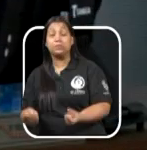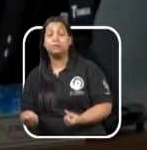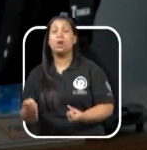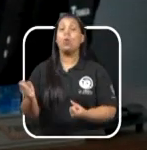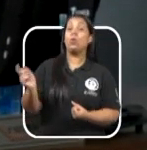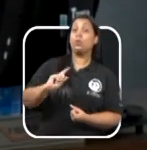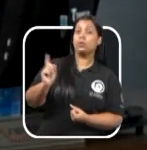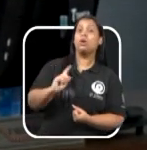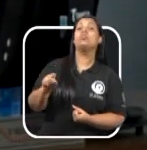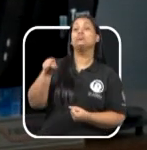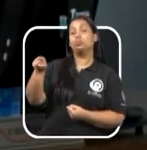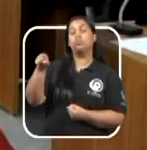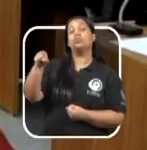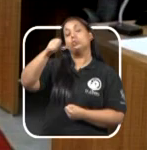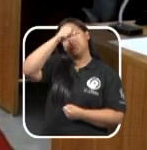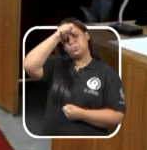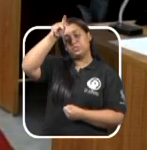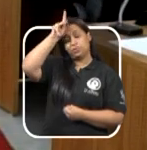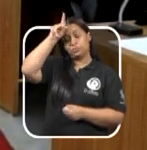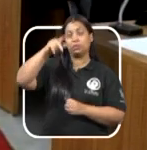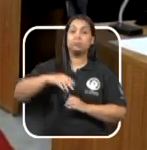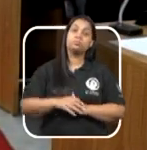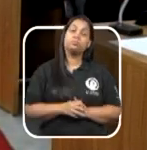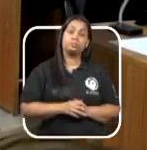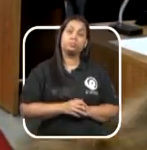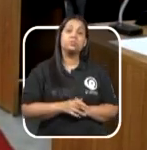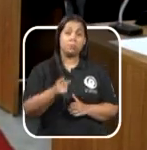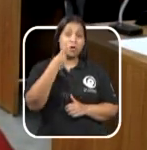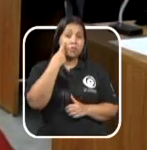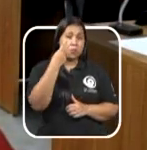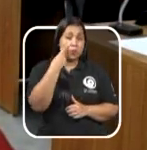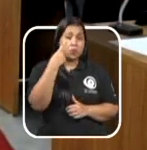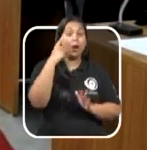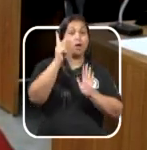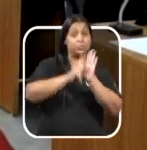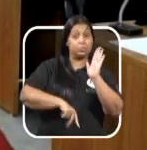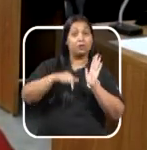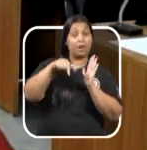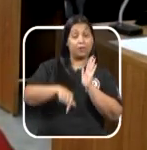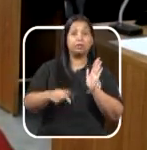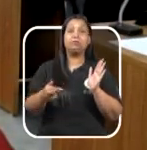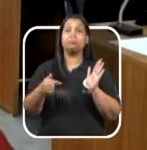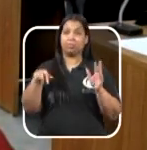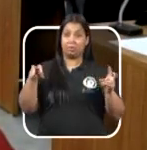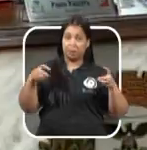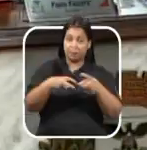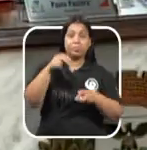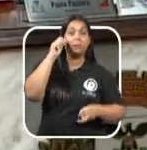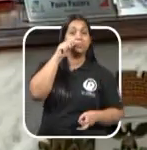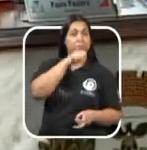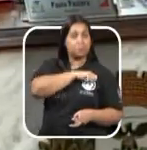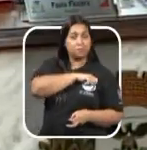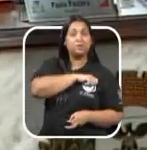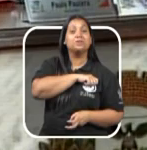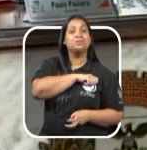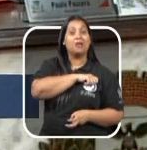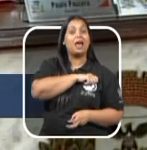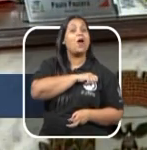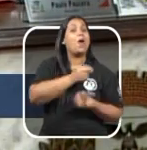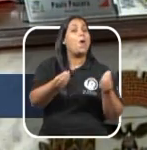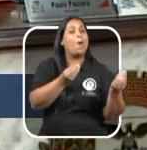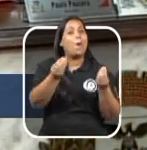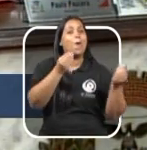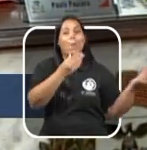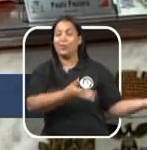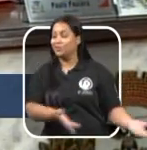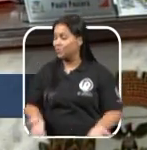ou veto do Executivo. E para acompanhar os projetos em tramitação na Câmara de Rio Preto, é só acessar o nosso